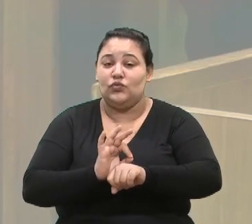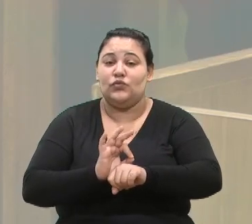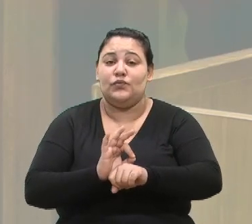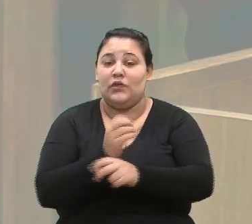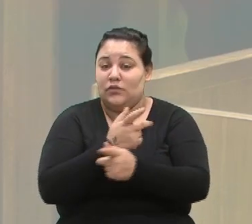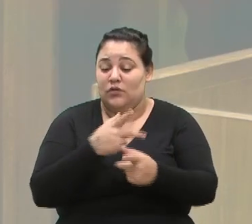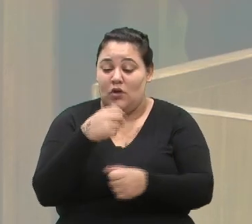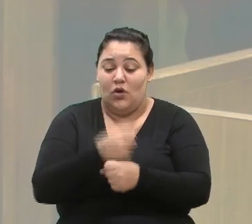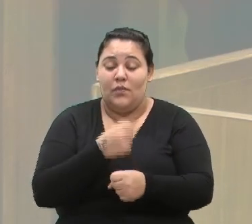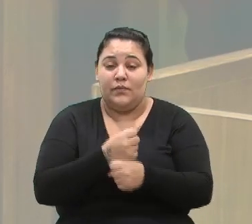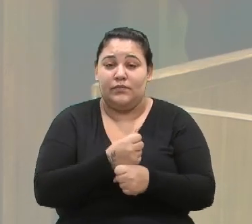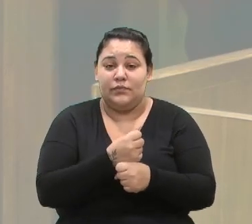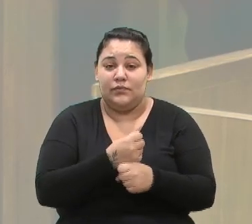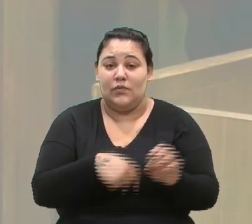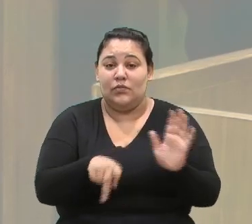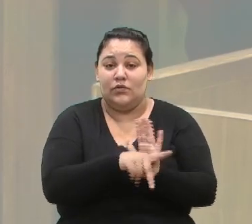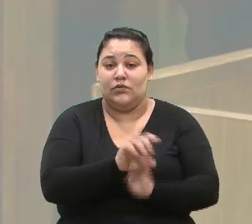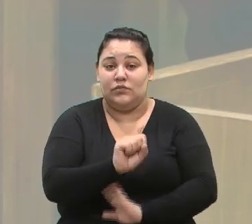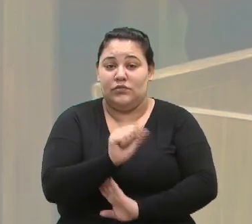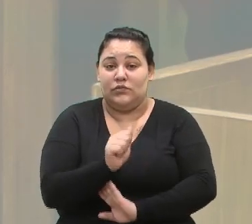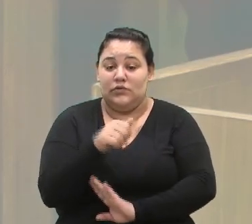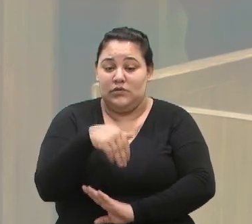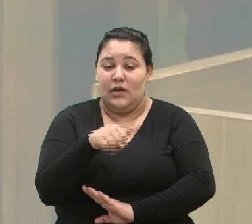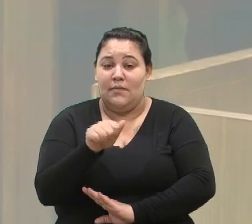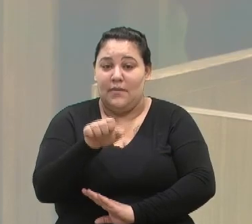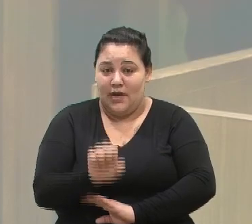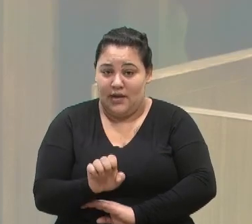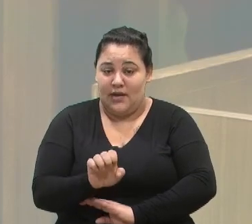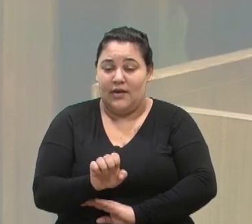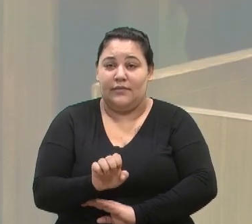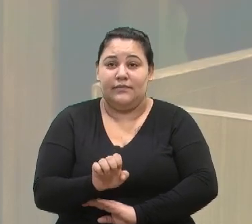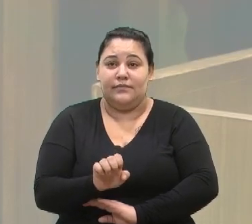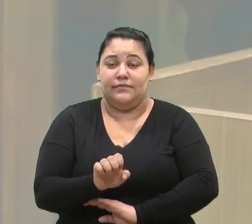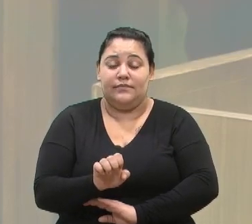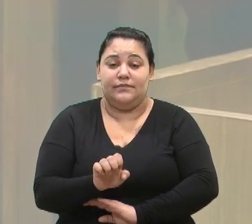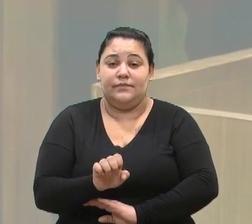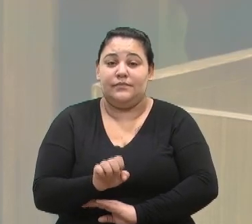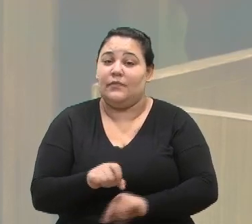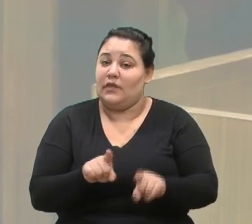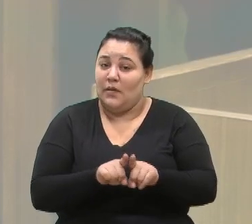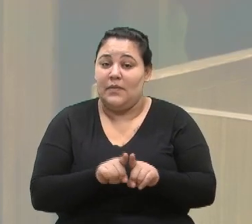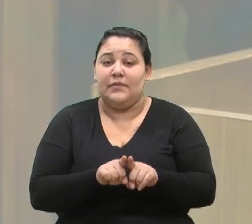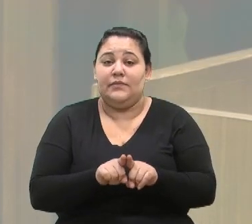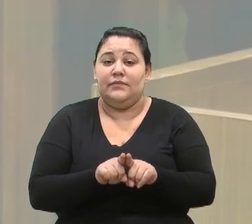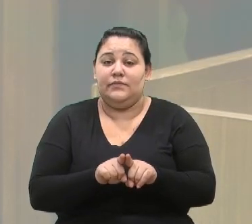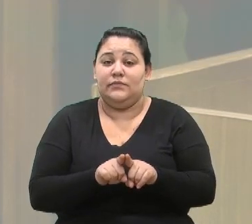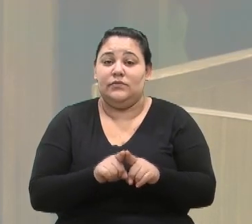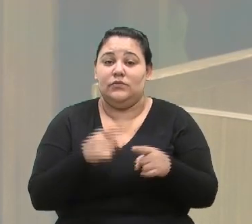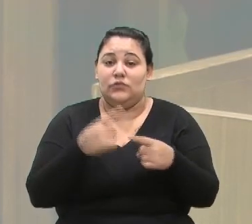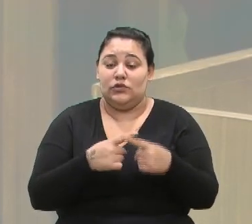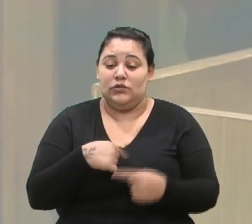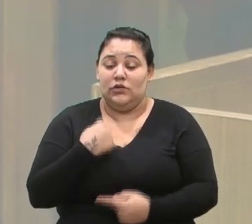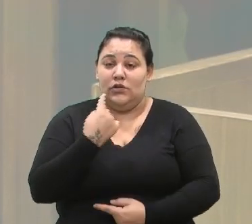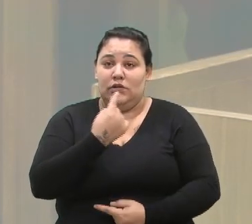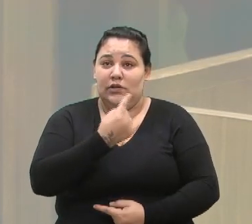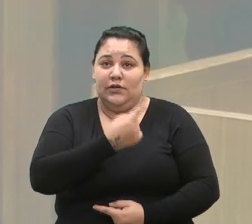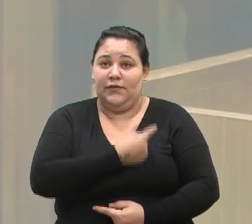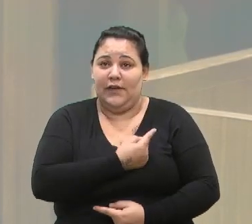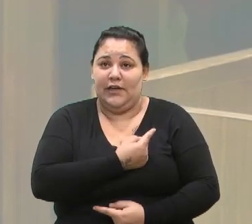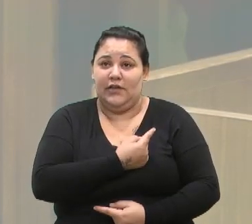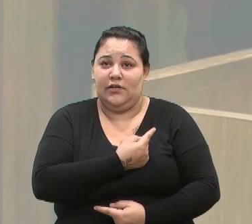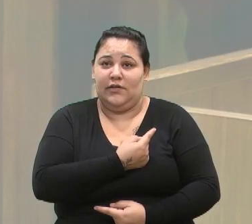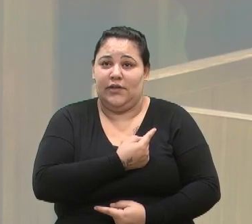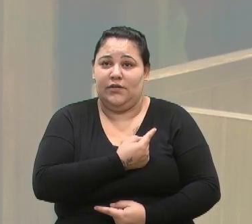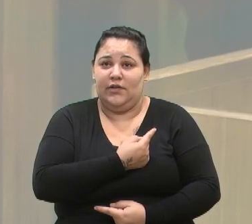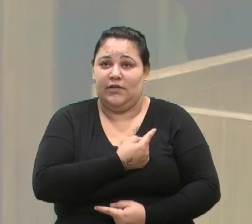vai receber recursos do Samai. A prova está. É que nós estamos com a nossa capacidade de